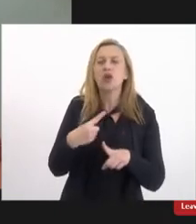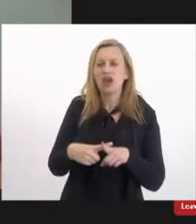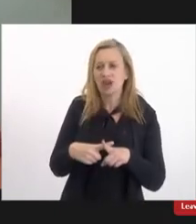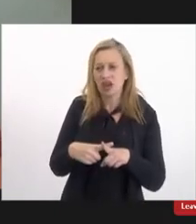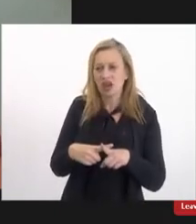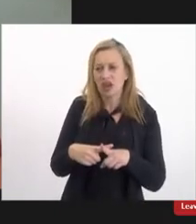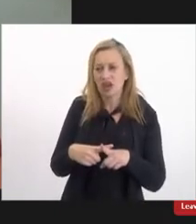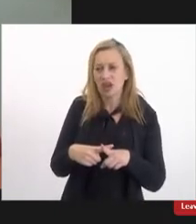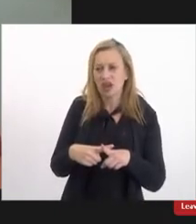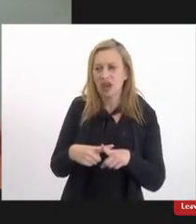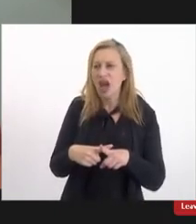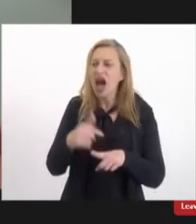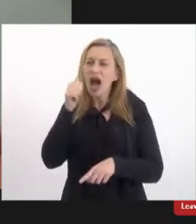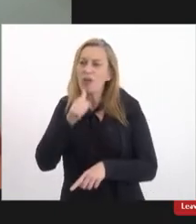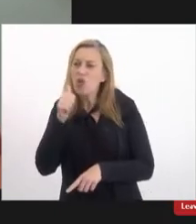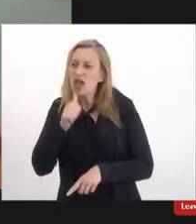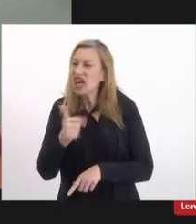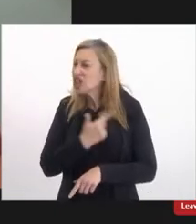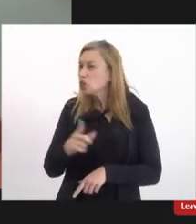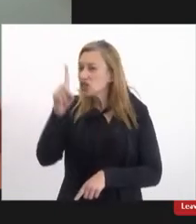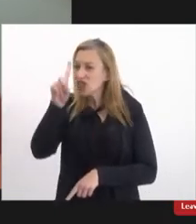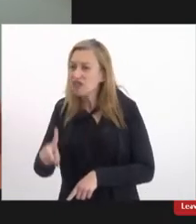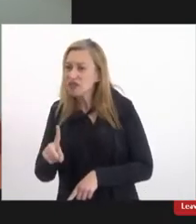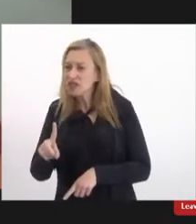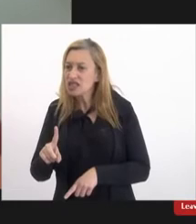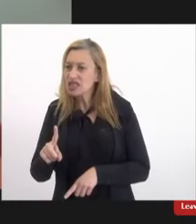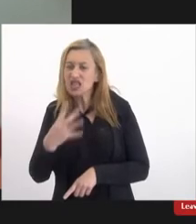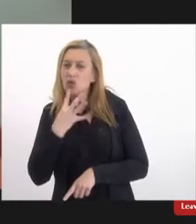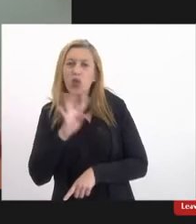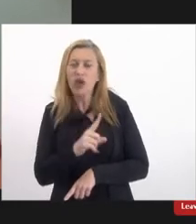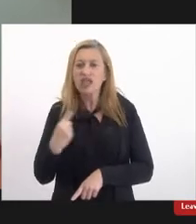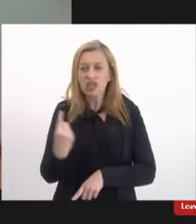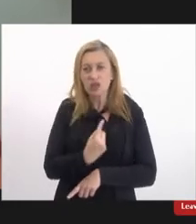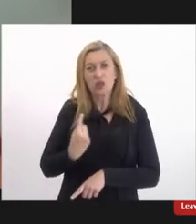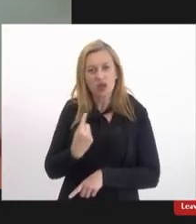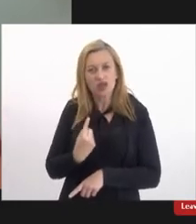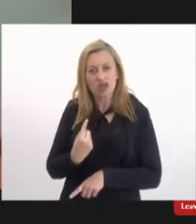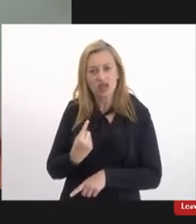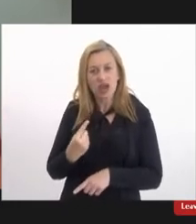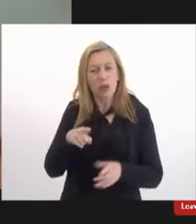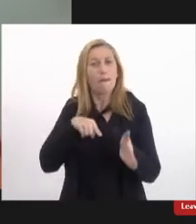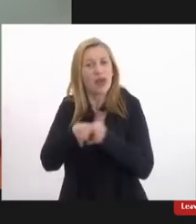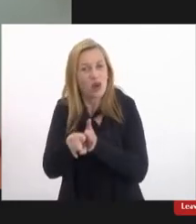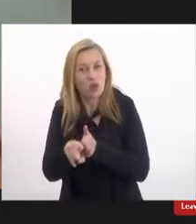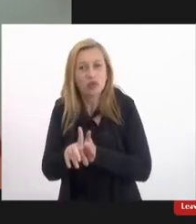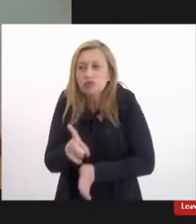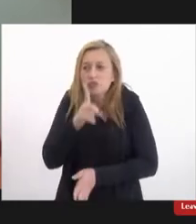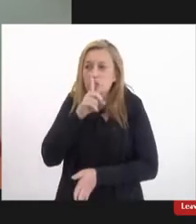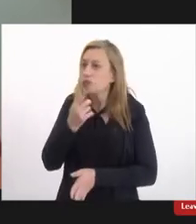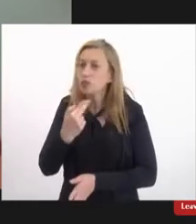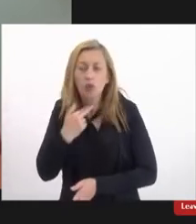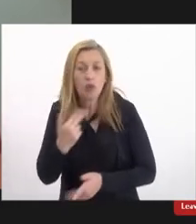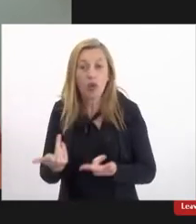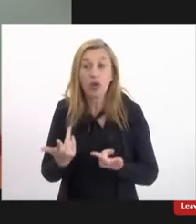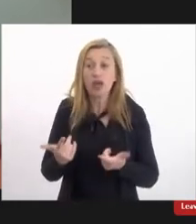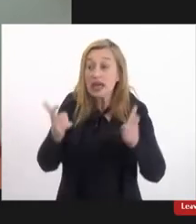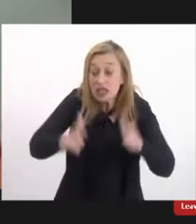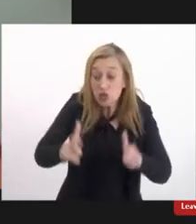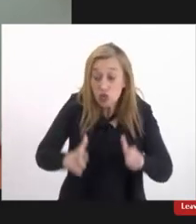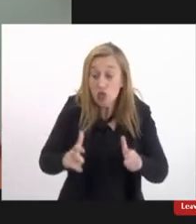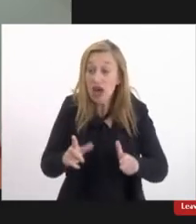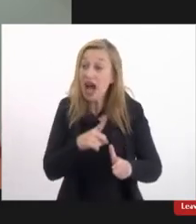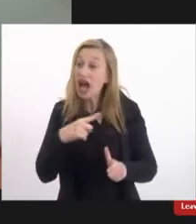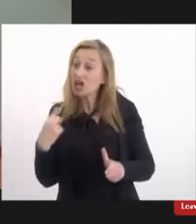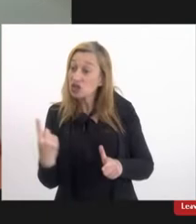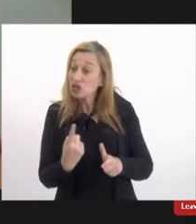que não pode calar esse incômodo tem que ser enfrentado então por isso é muito bacana este espaço que nós estamos